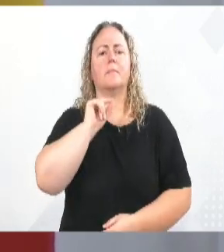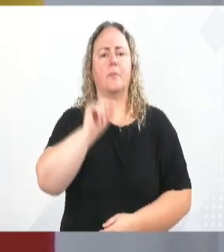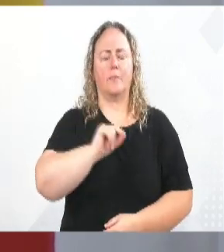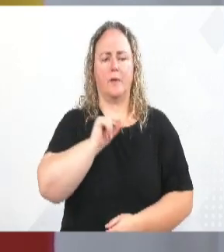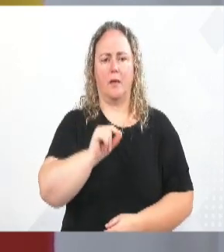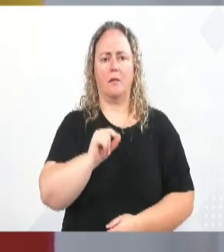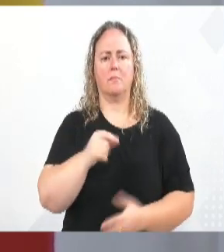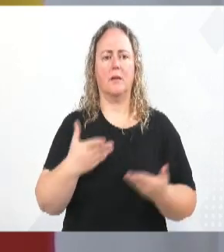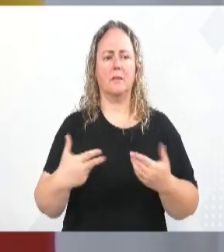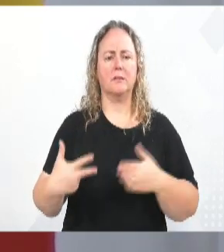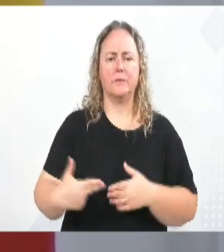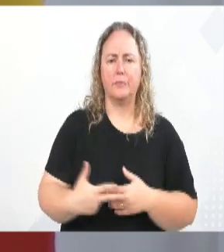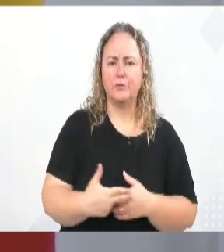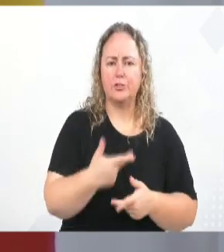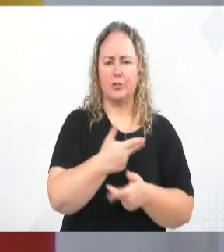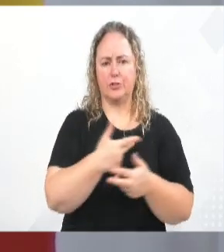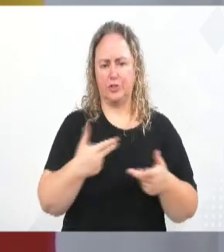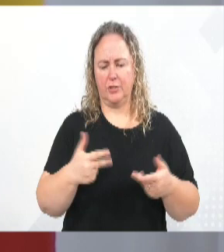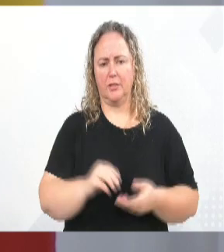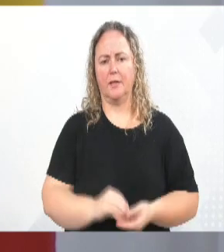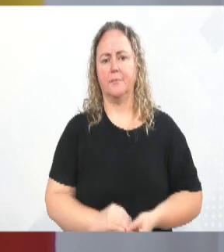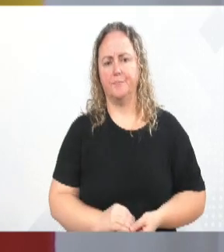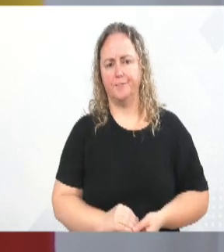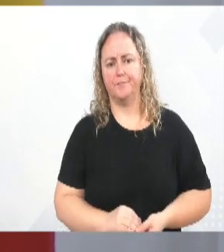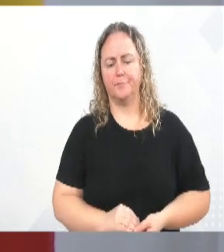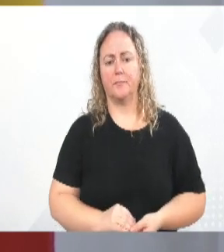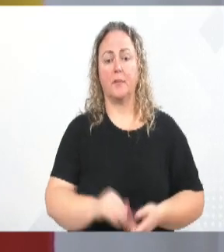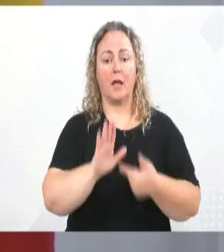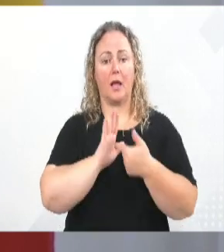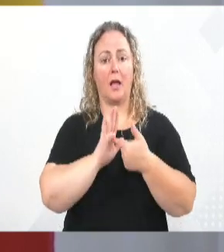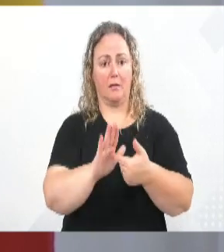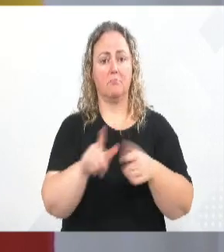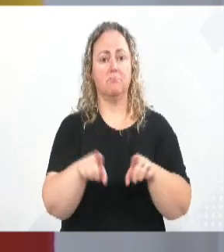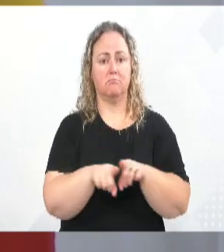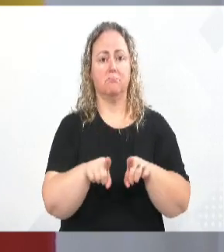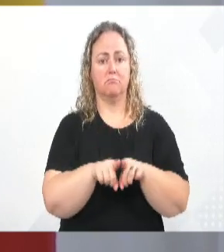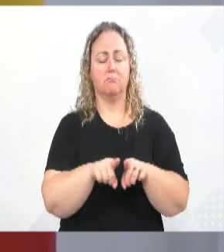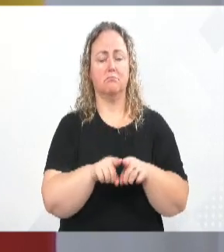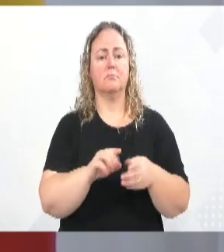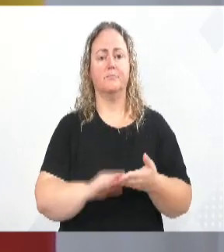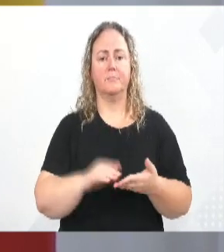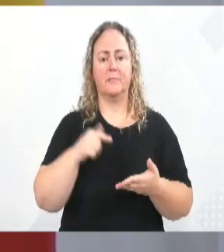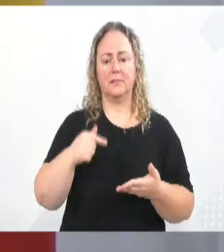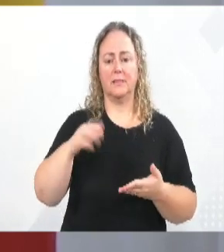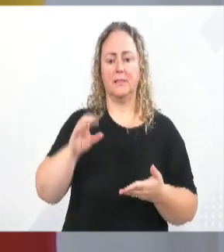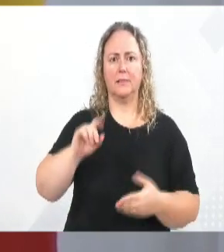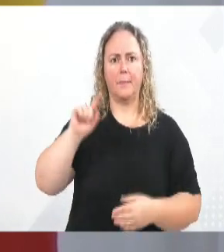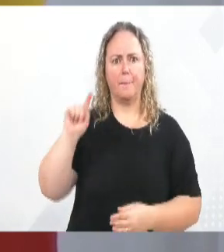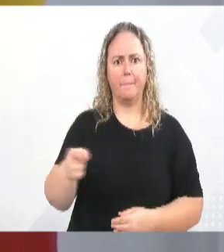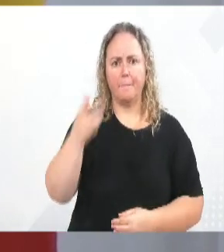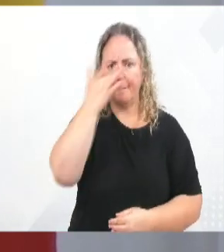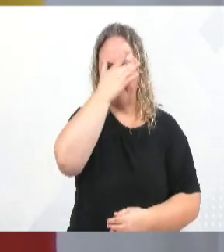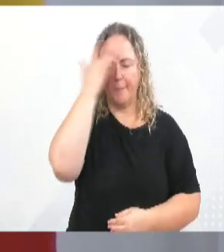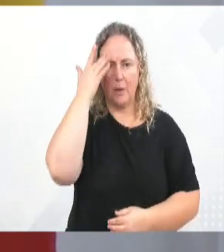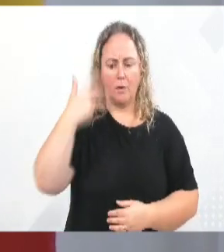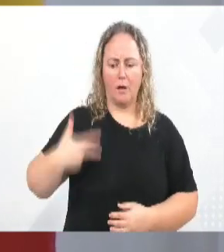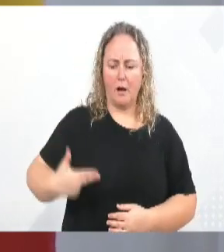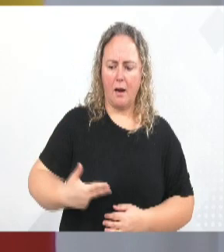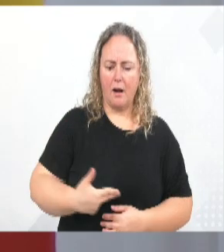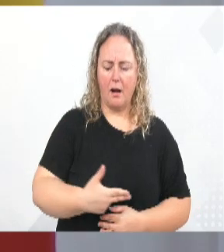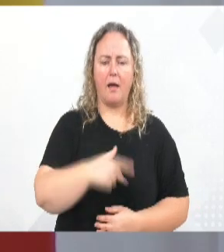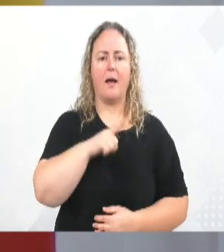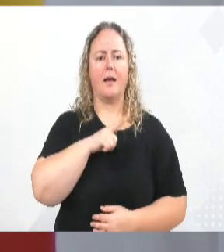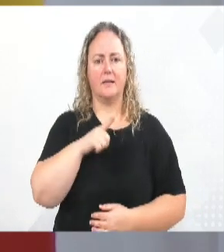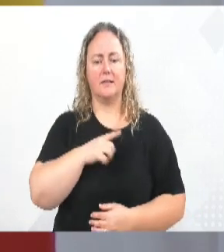procedimentos, às cirurgias. E foi mostrado essa semana que mais de 70 mil pessoas foram operadas em Santa Catarina em